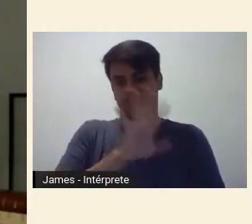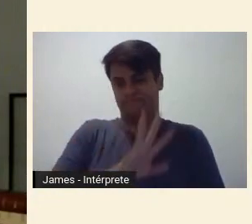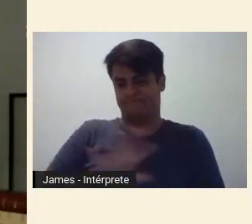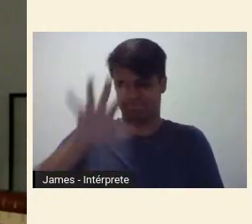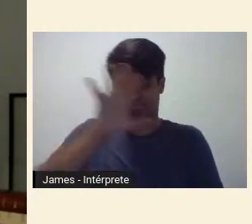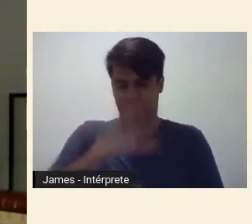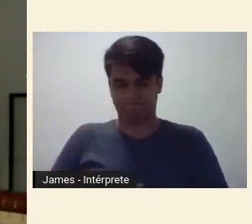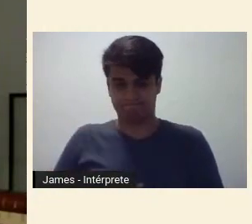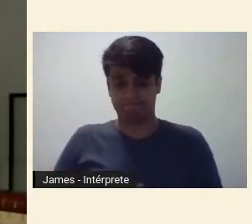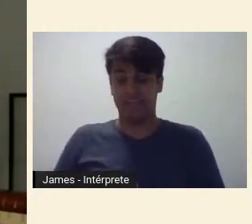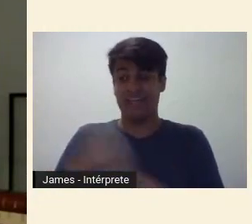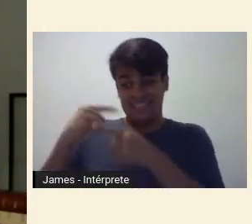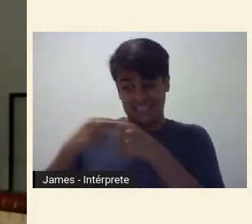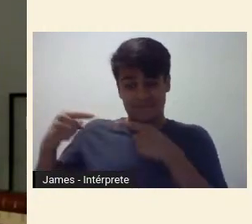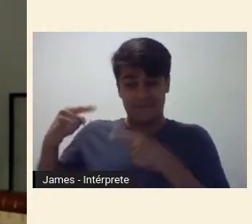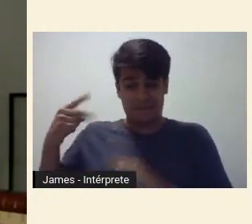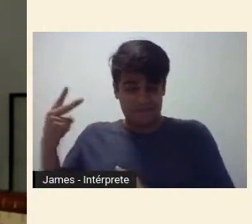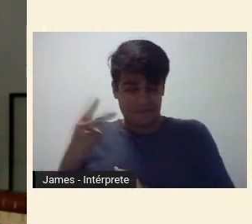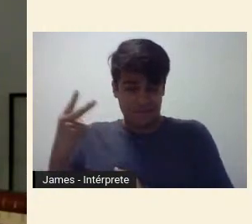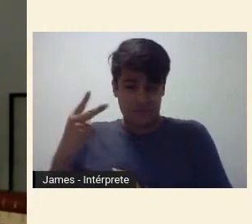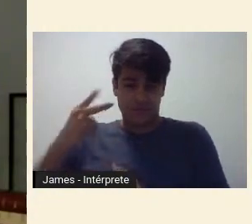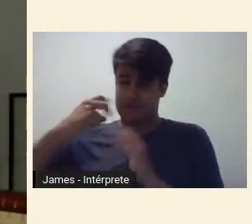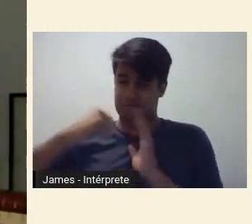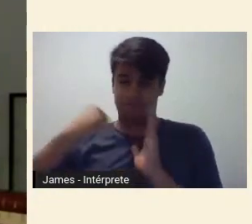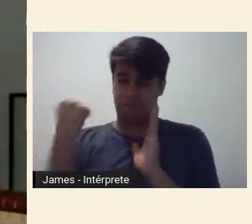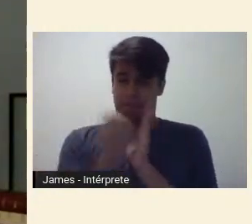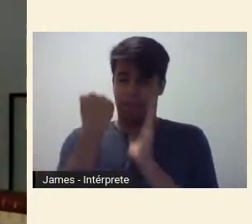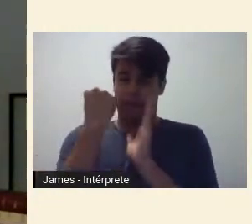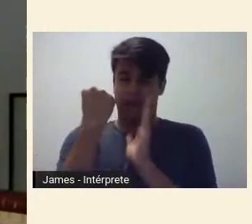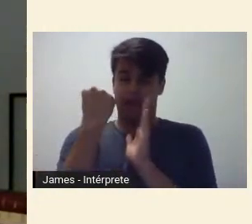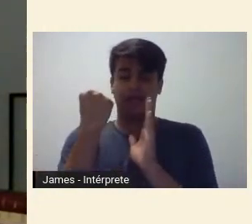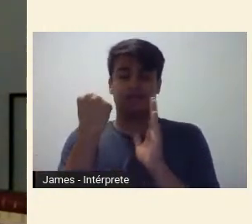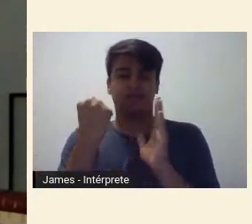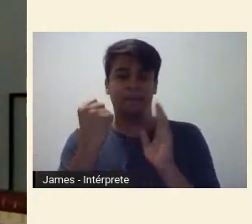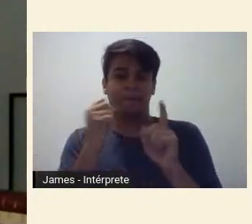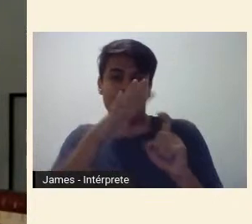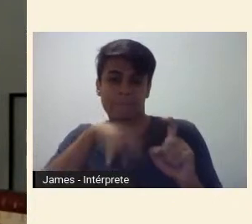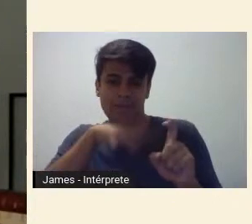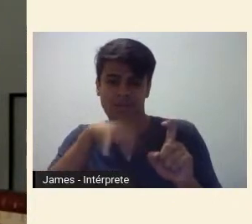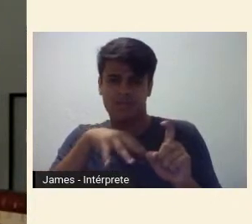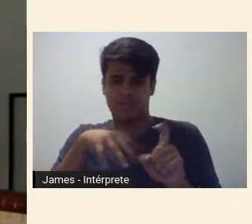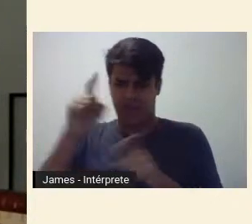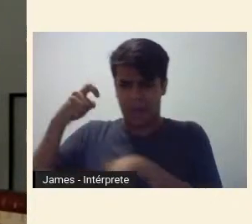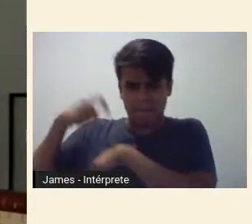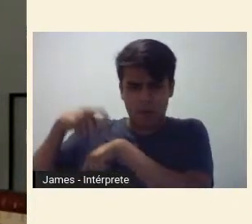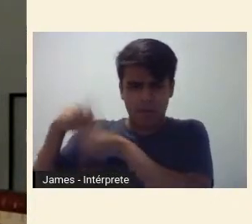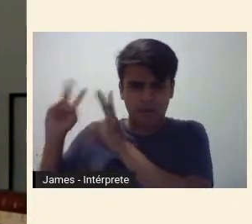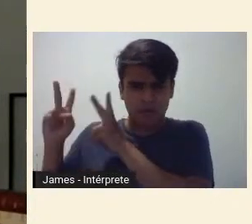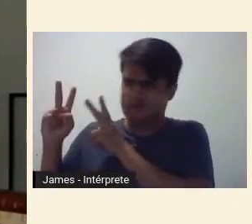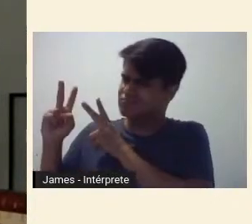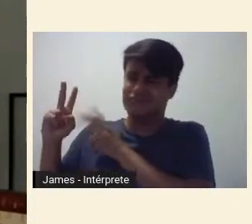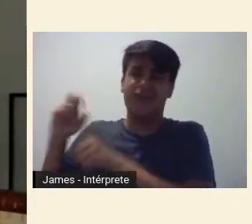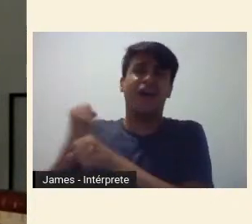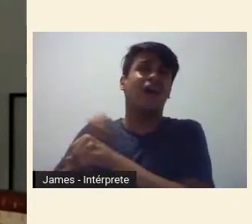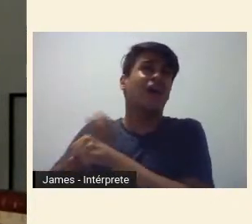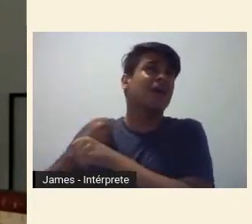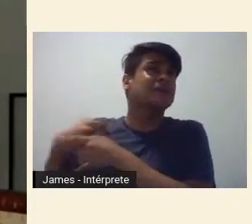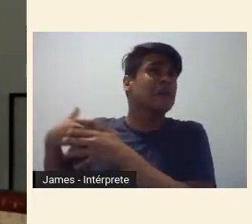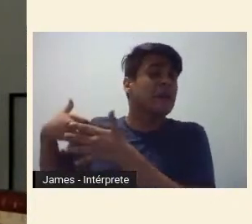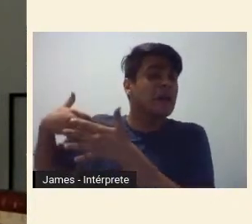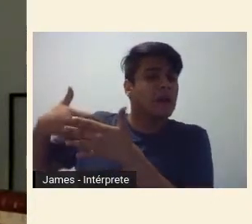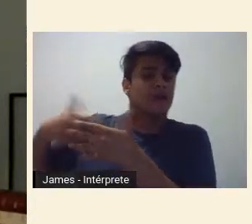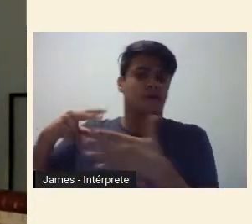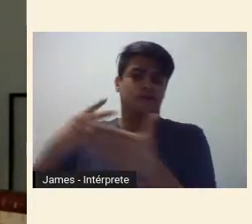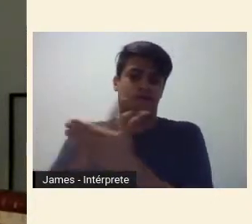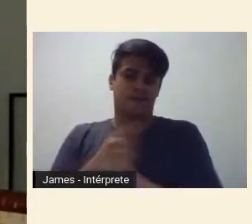a semana só se torna um marco definitivo, um mito de origem, muitos anos depois de ocorrida. Para os que viviam o período, a